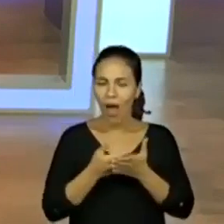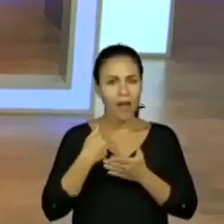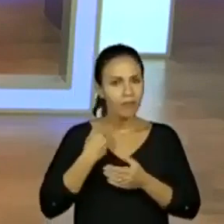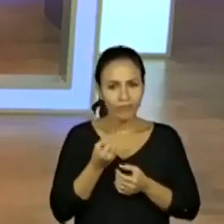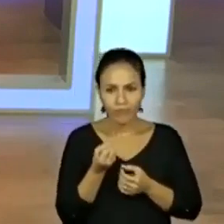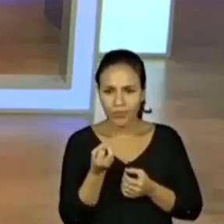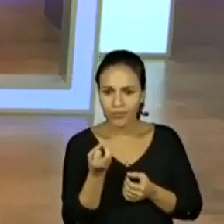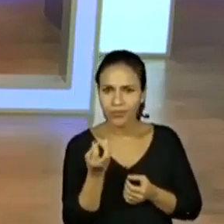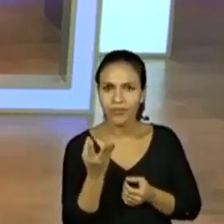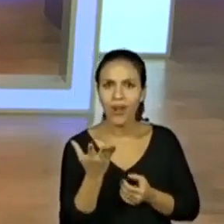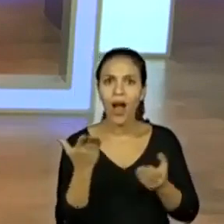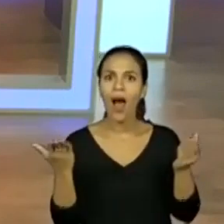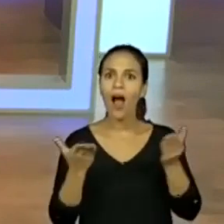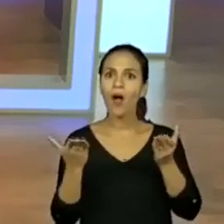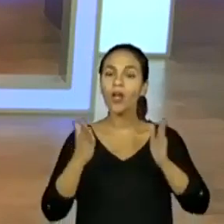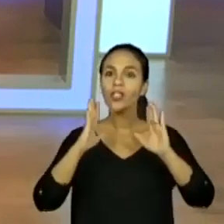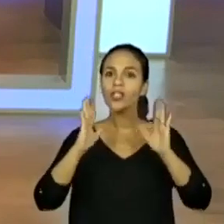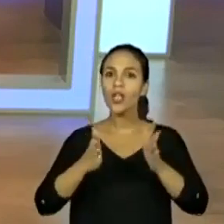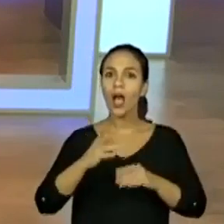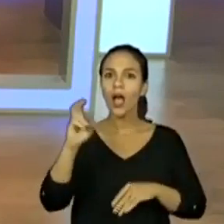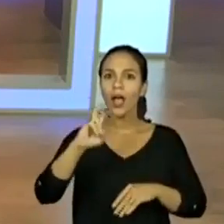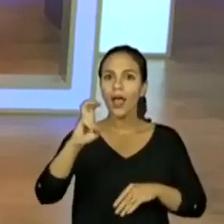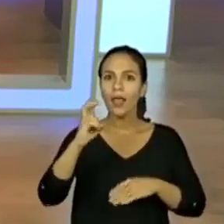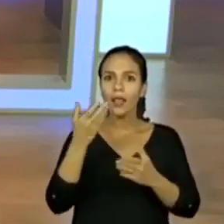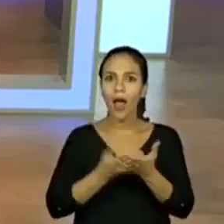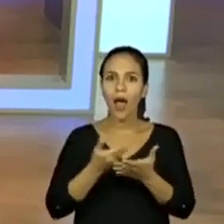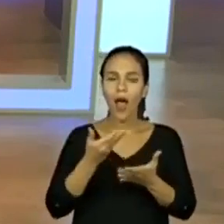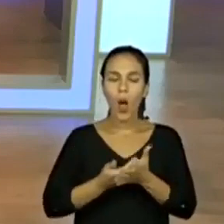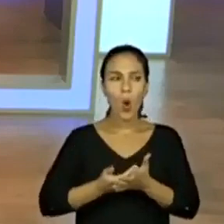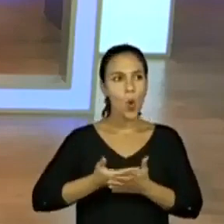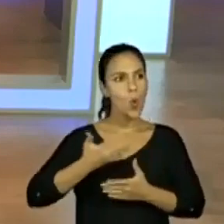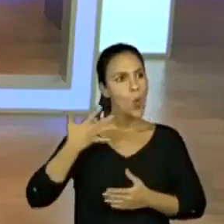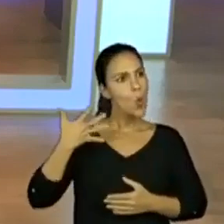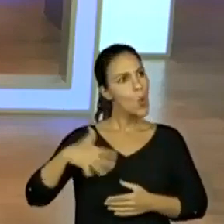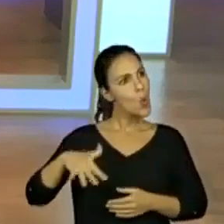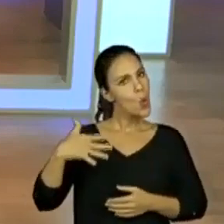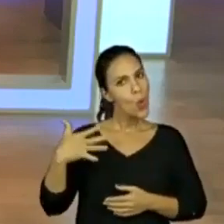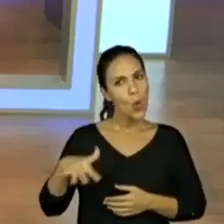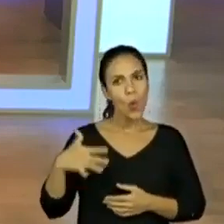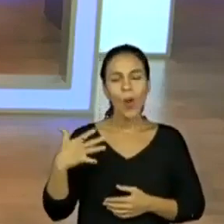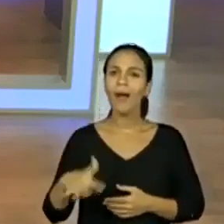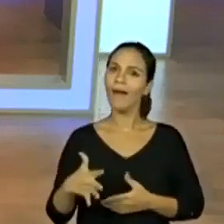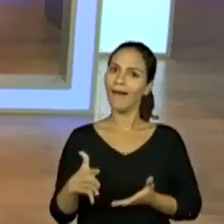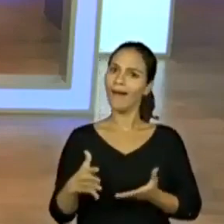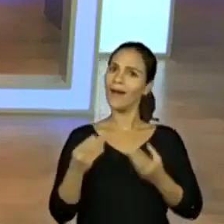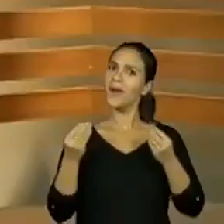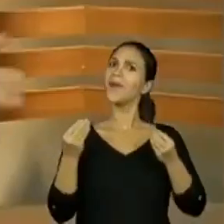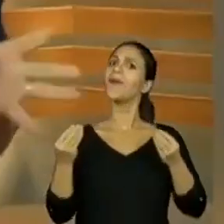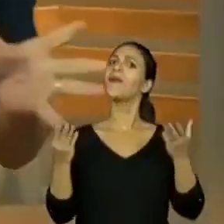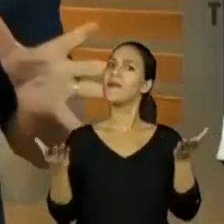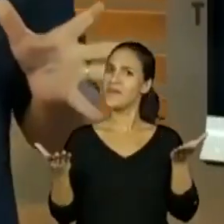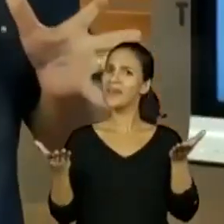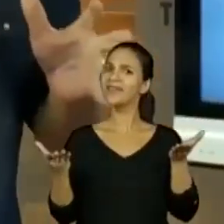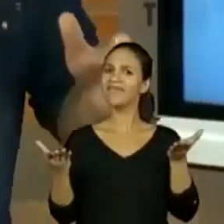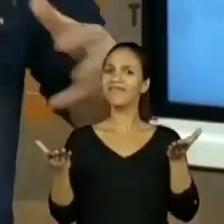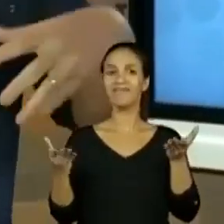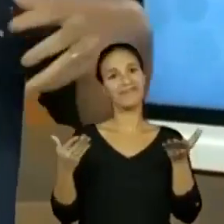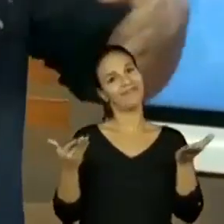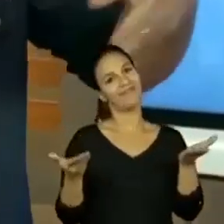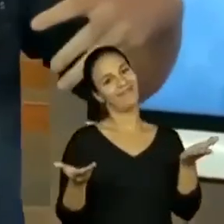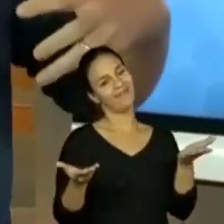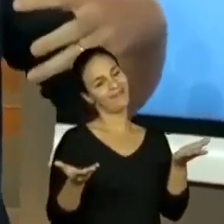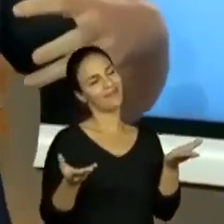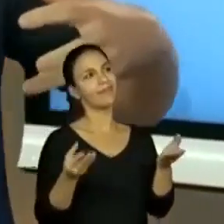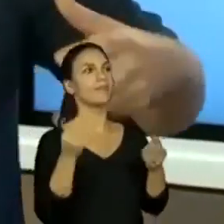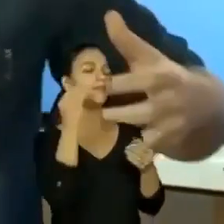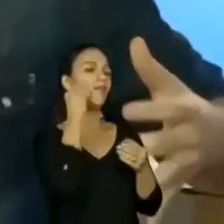contas aí, nós já estamos na nossa quinta aula. Meu, quinta aula, quem diria? É aquilo, né? Não é